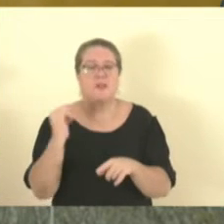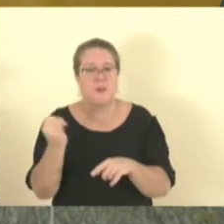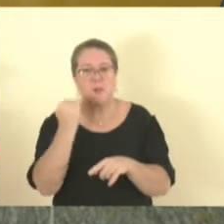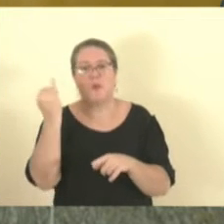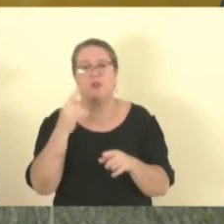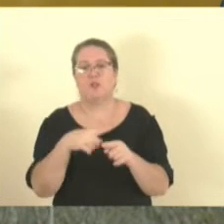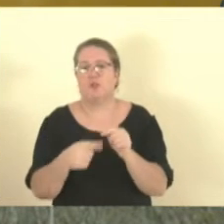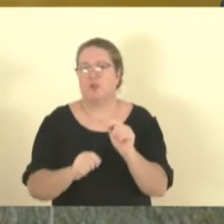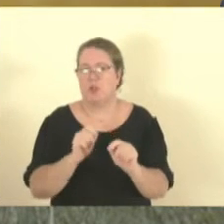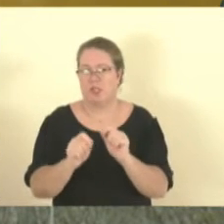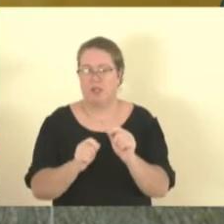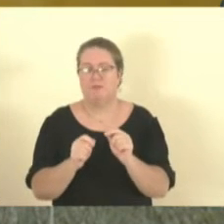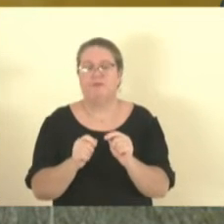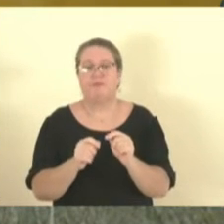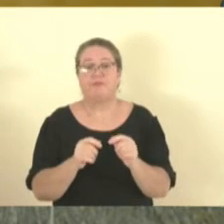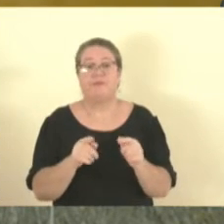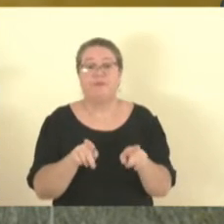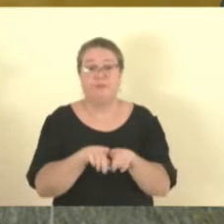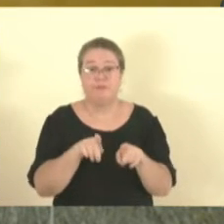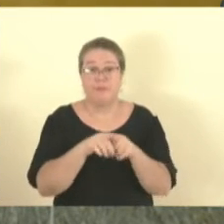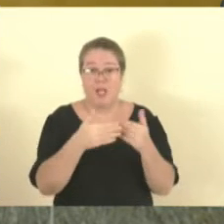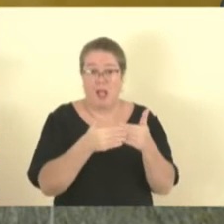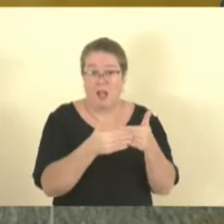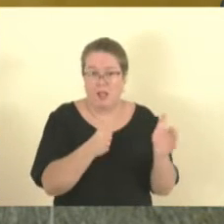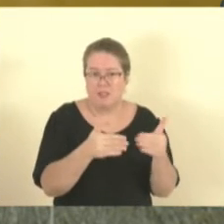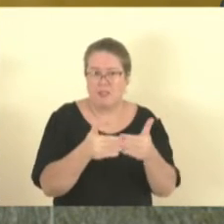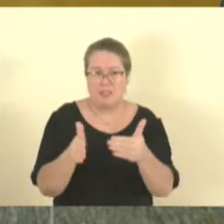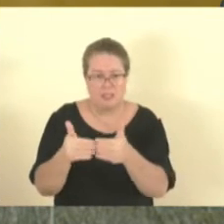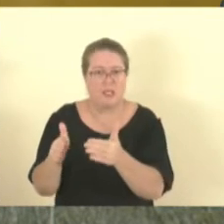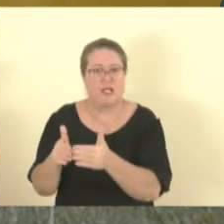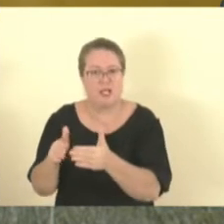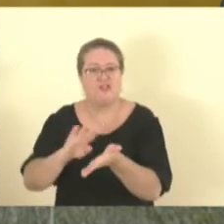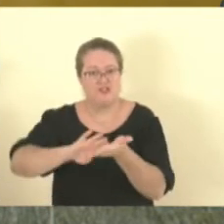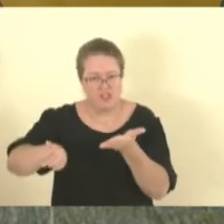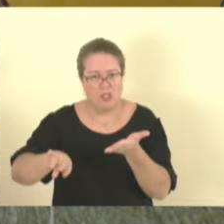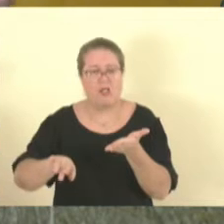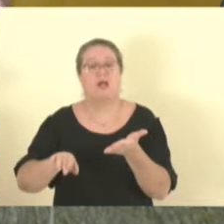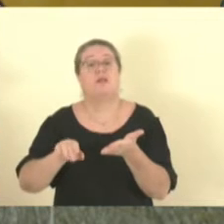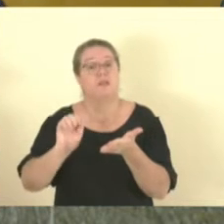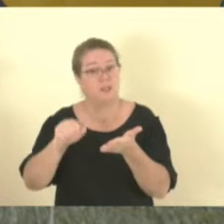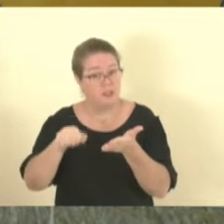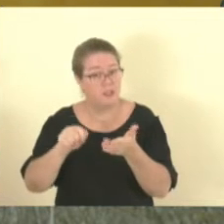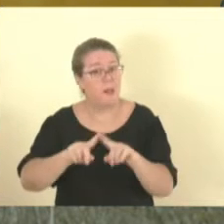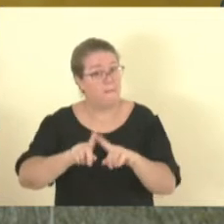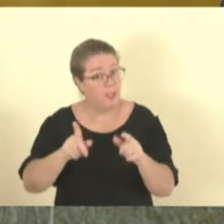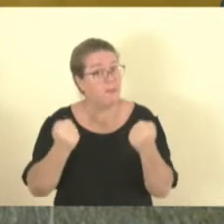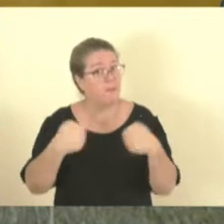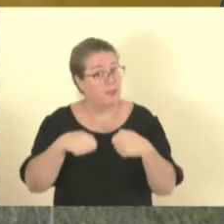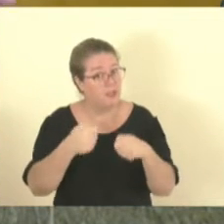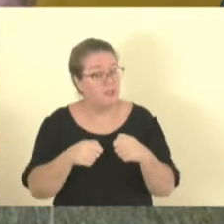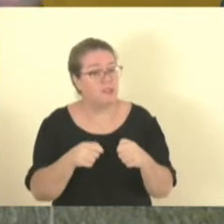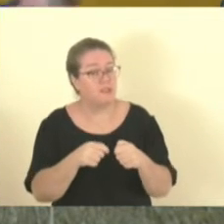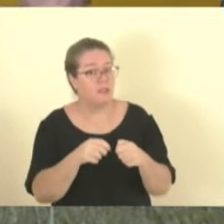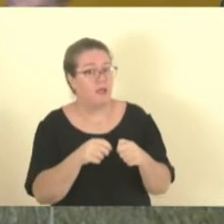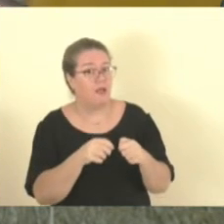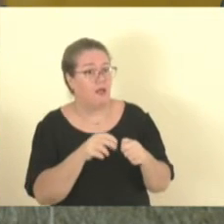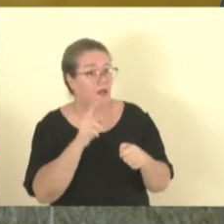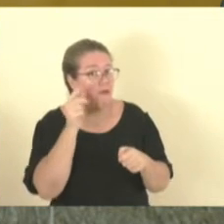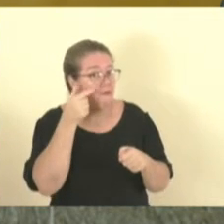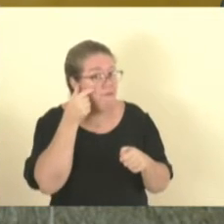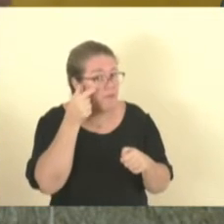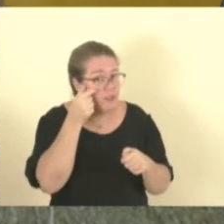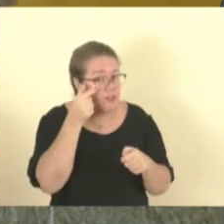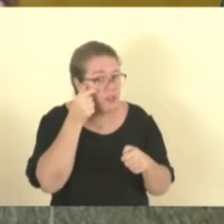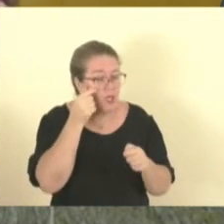causado uma série de acidentes aqui, nós temos também um desrespeito às pessoas na subida da ponte. Vejam que há